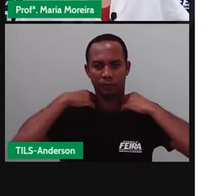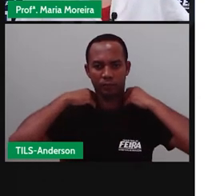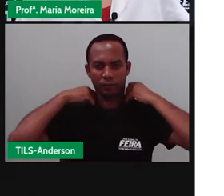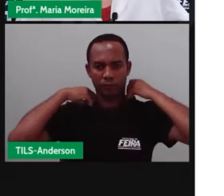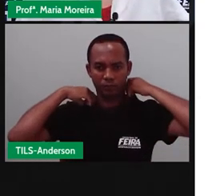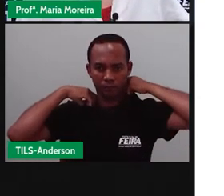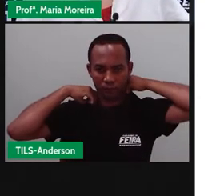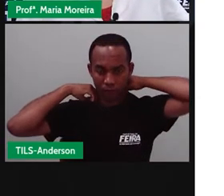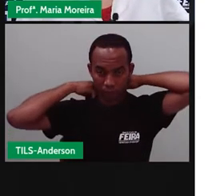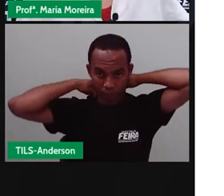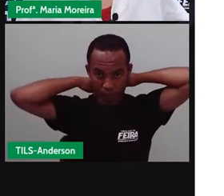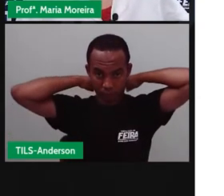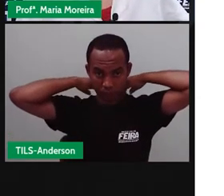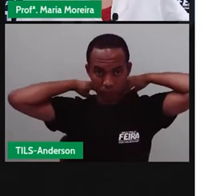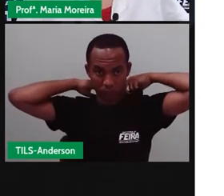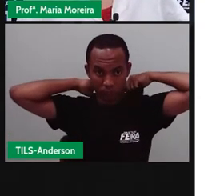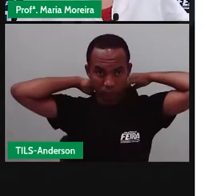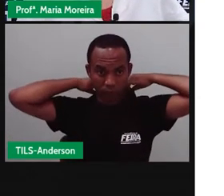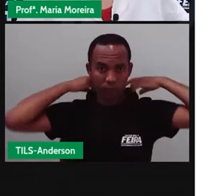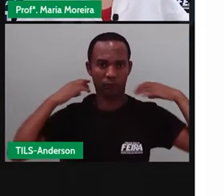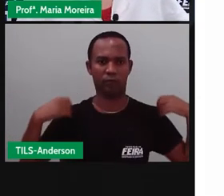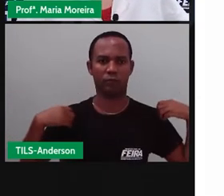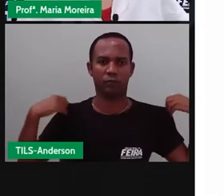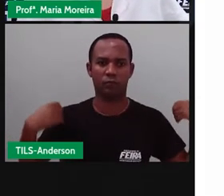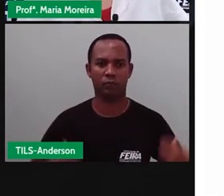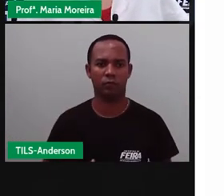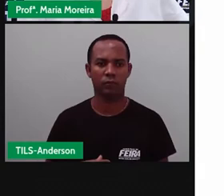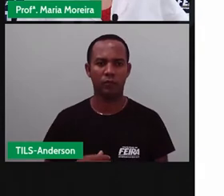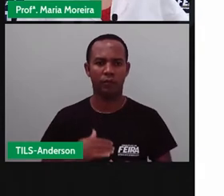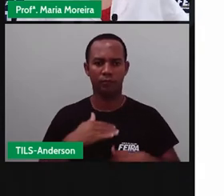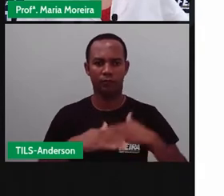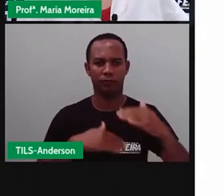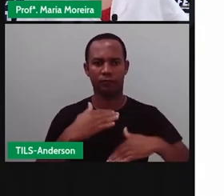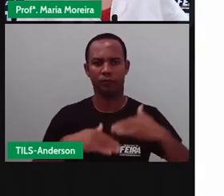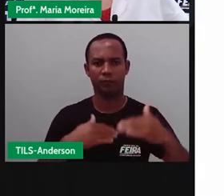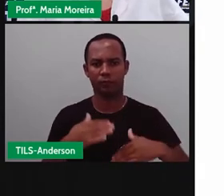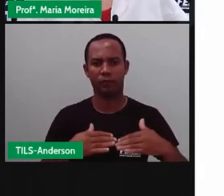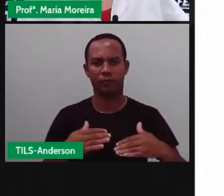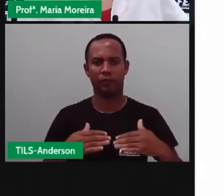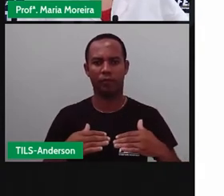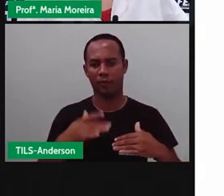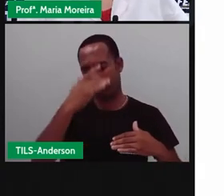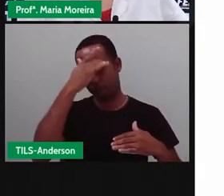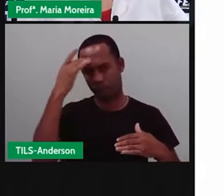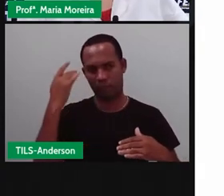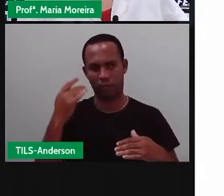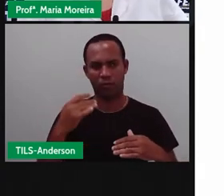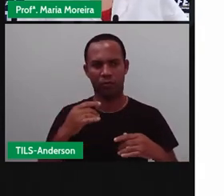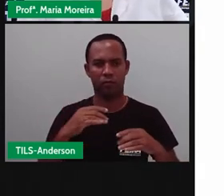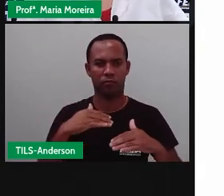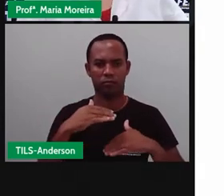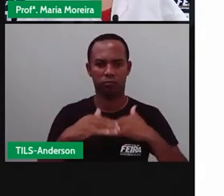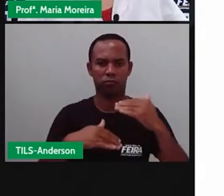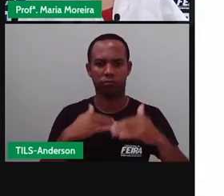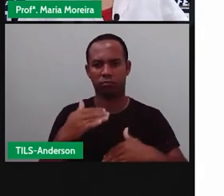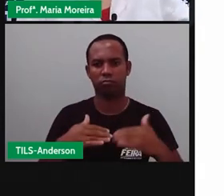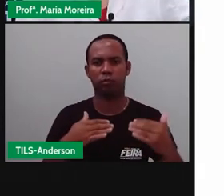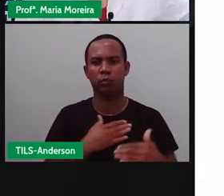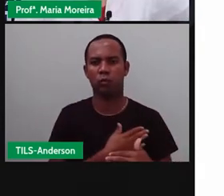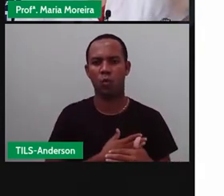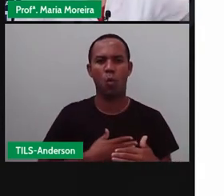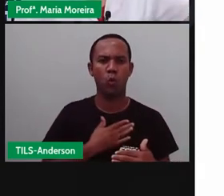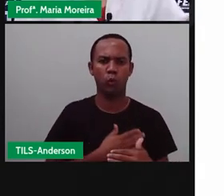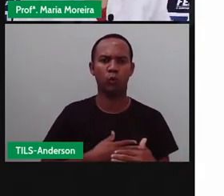Com o tempo e a decadência do império, né? As pessoas, as festas juninas, ganharam gosto popular. Ou seja,